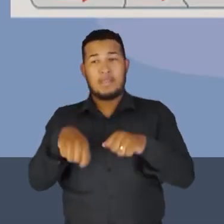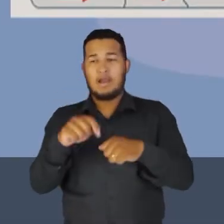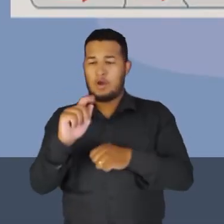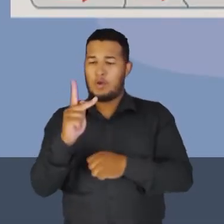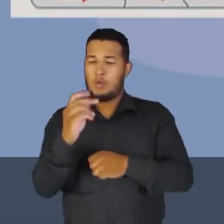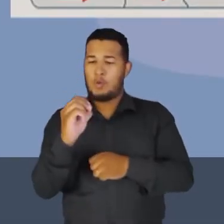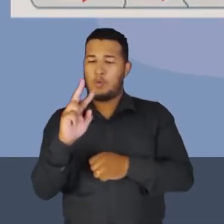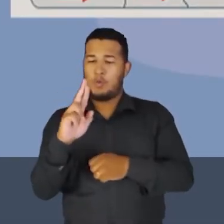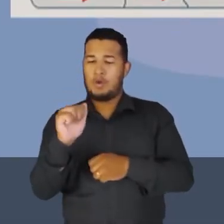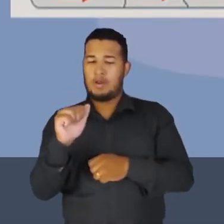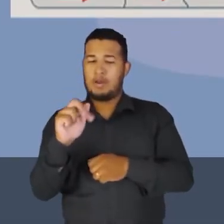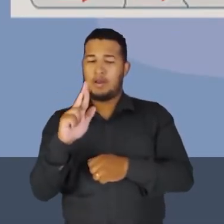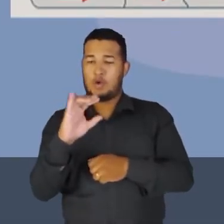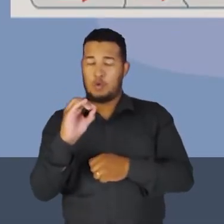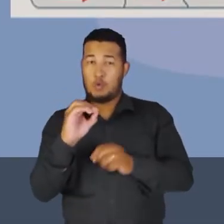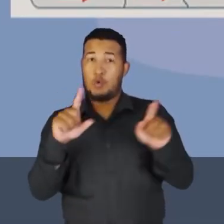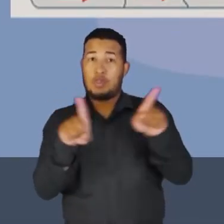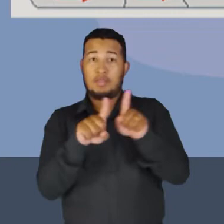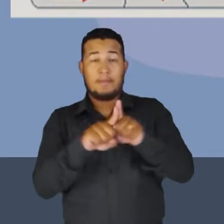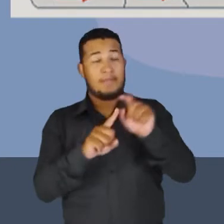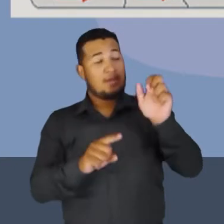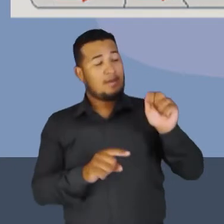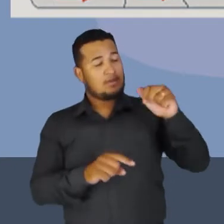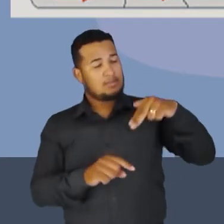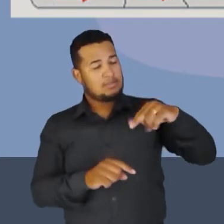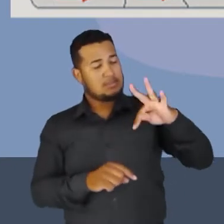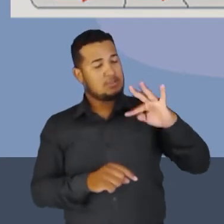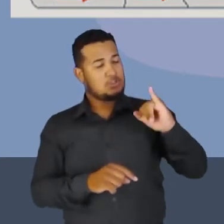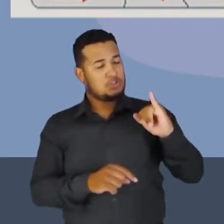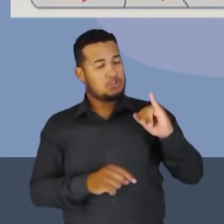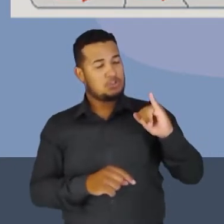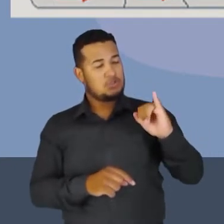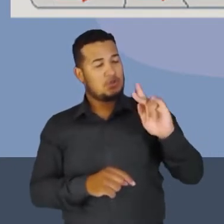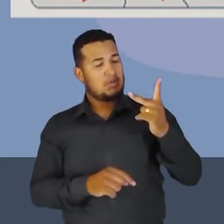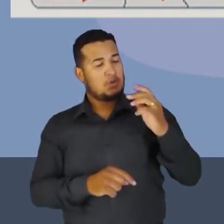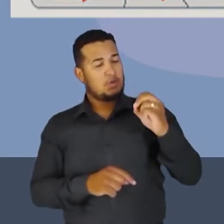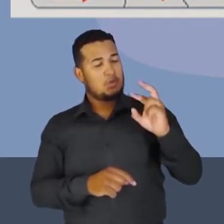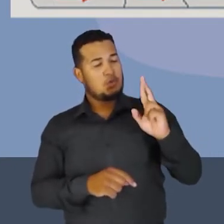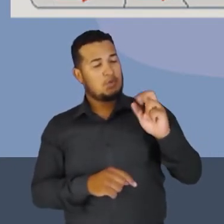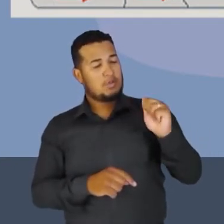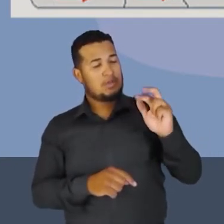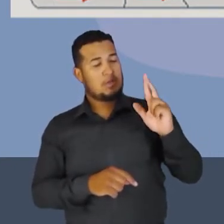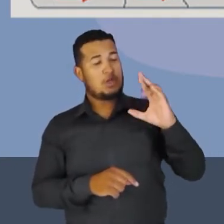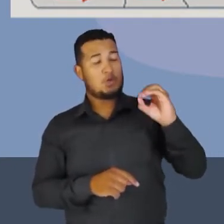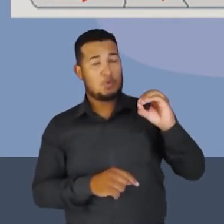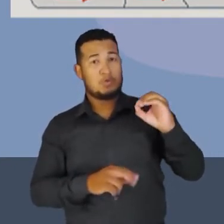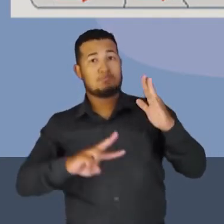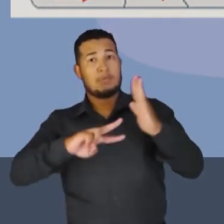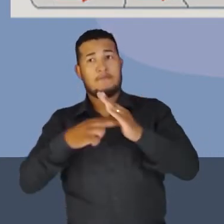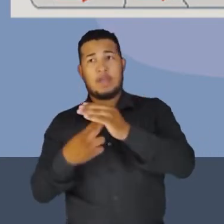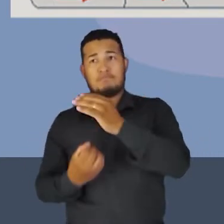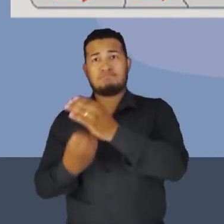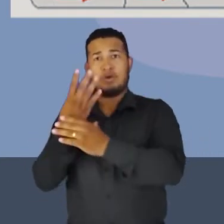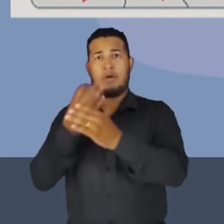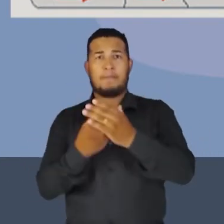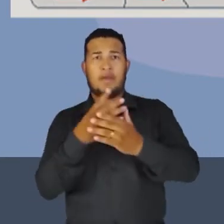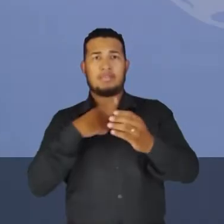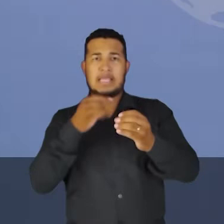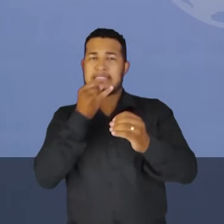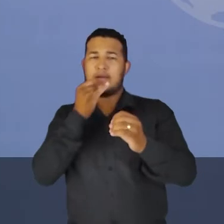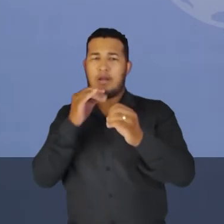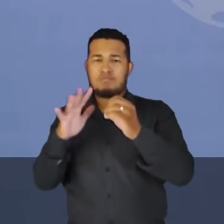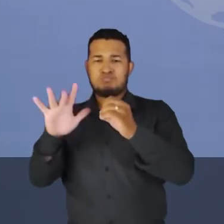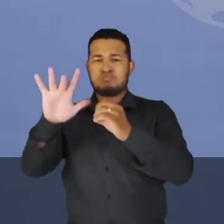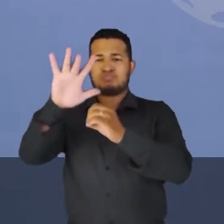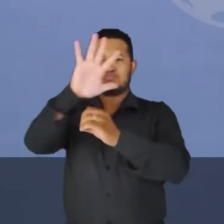ou pode ser em sentido anti-horário. Fazendo com que nasça campos que tenham dois sentidos.